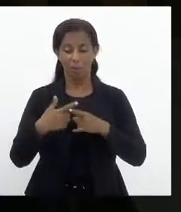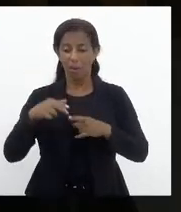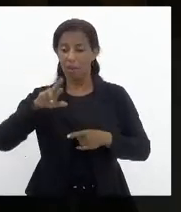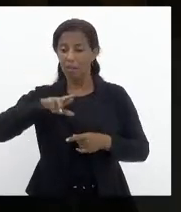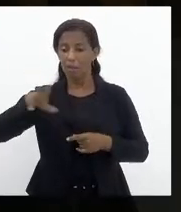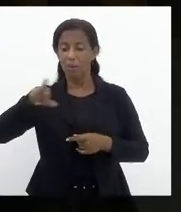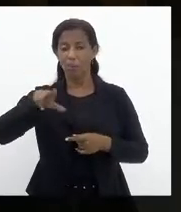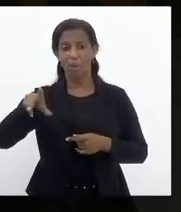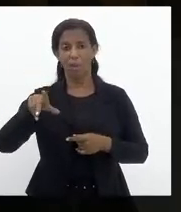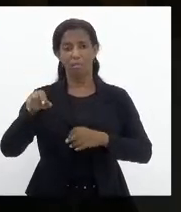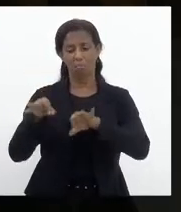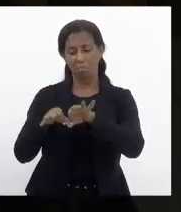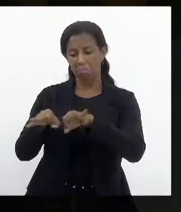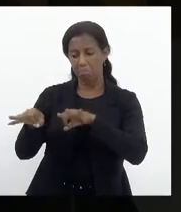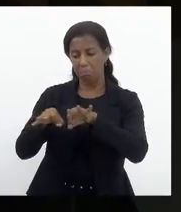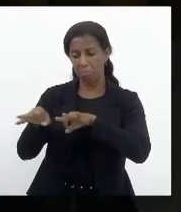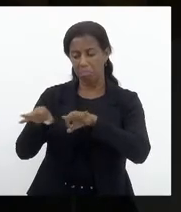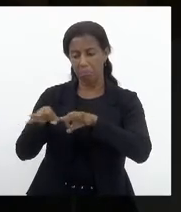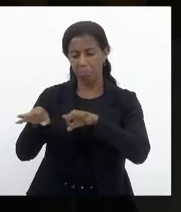projeto